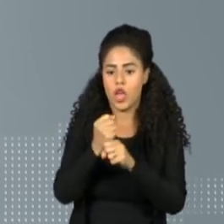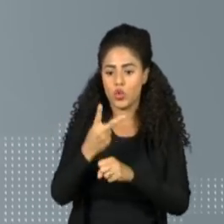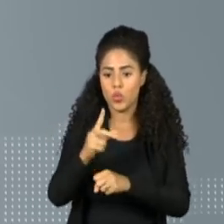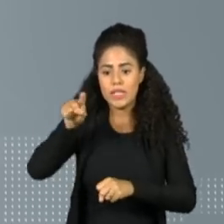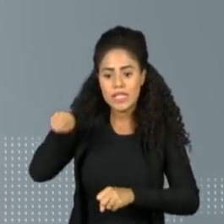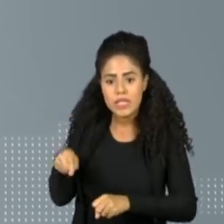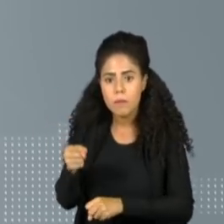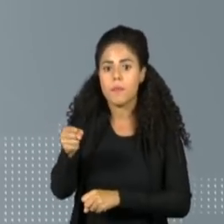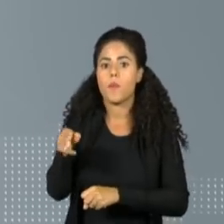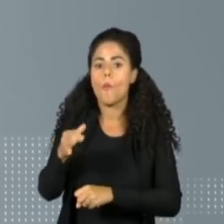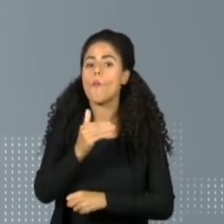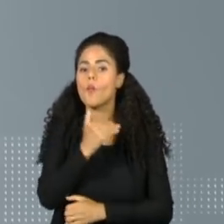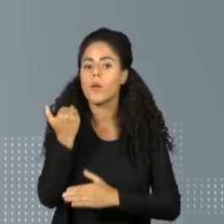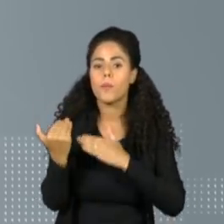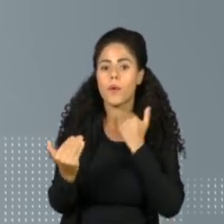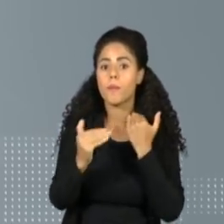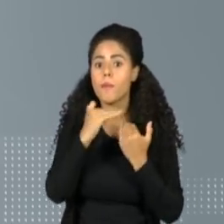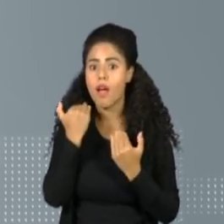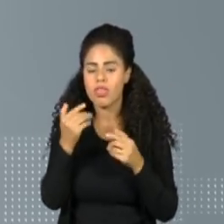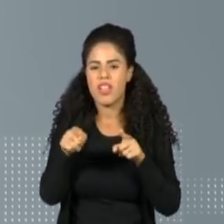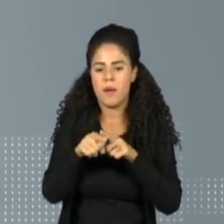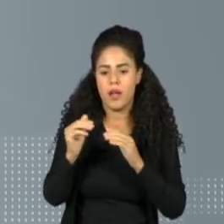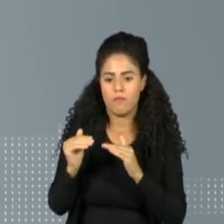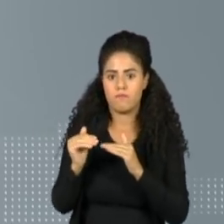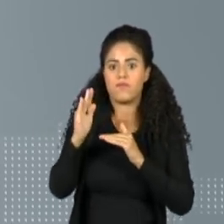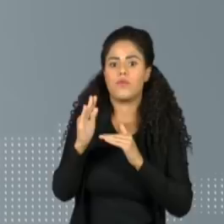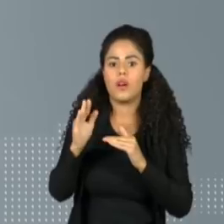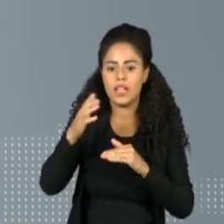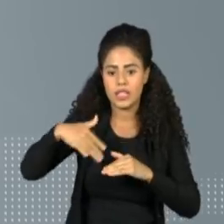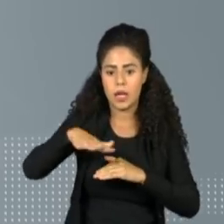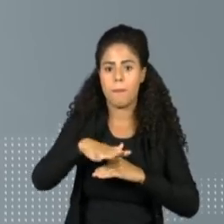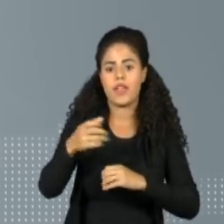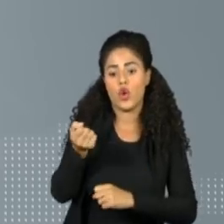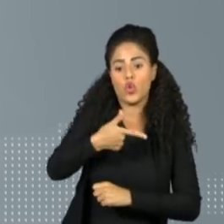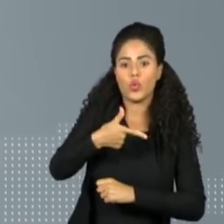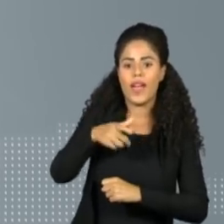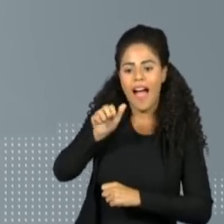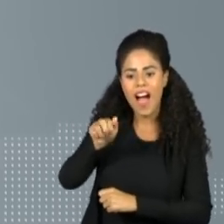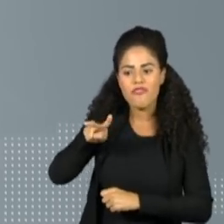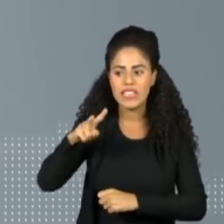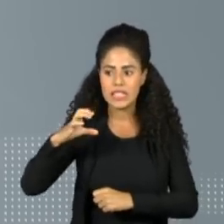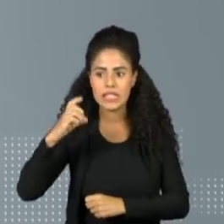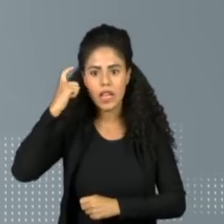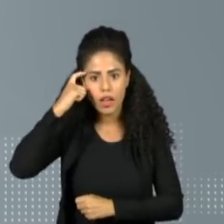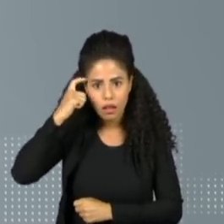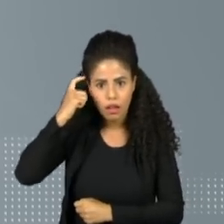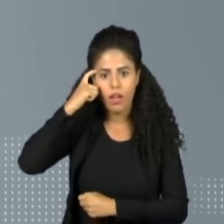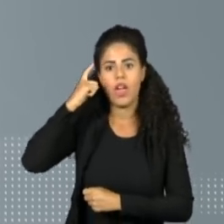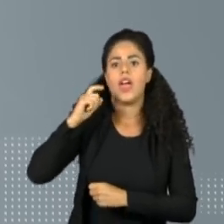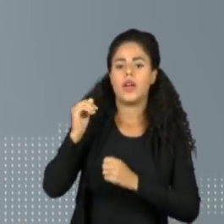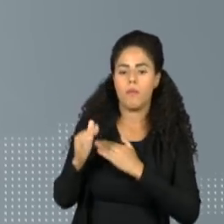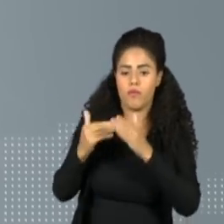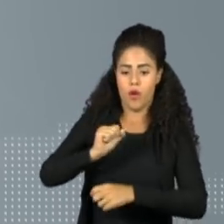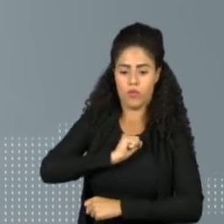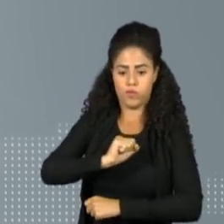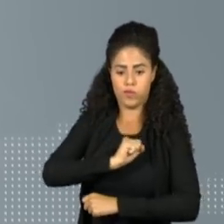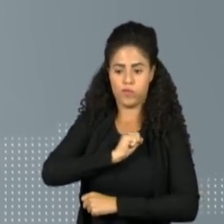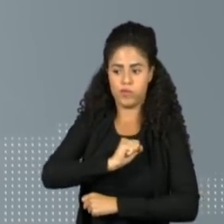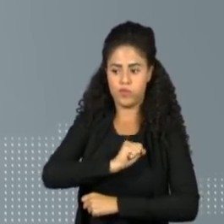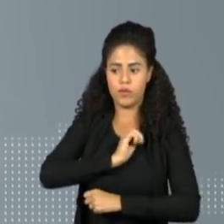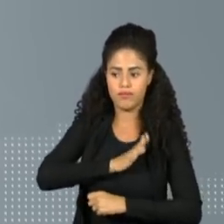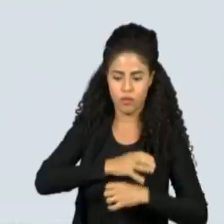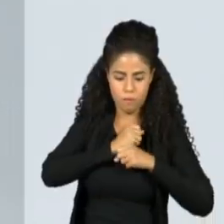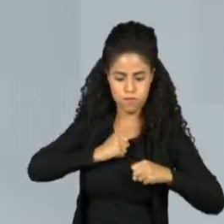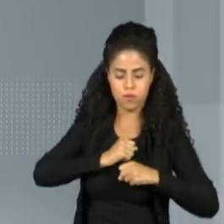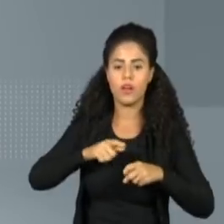mortes por Covid-19, bem acima das vítimas de AVC, cerca de 1.300, e infarto, pouco mais